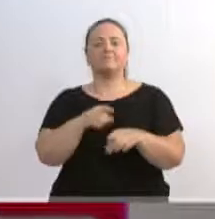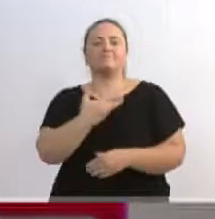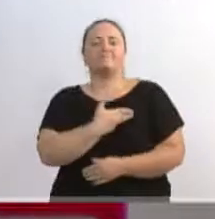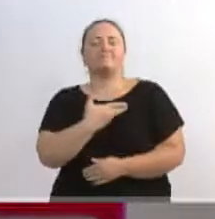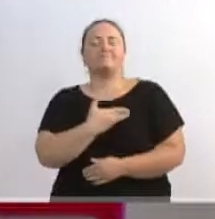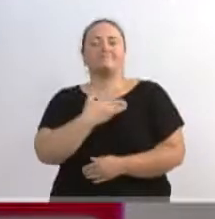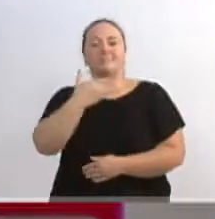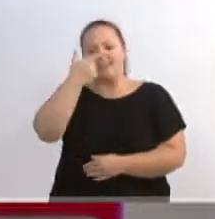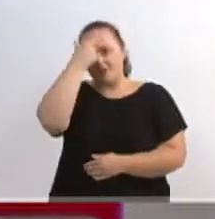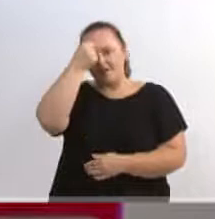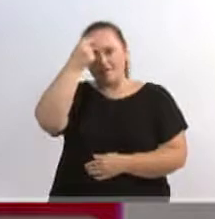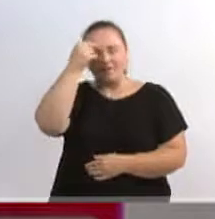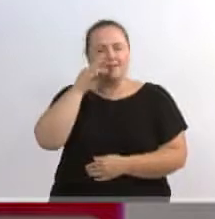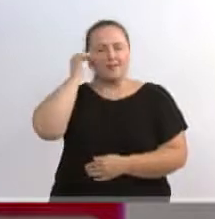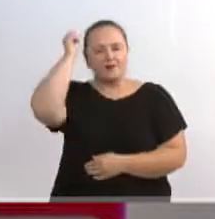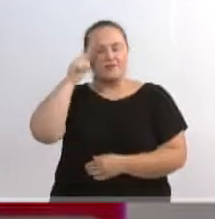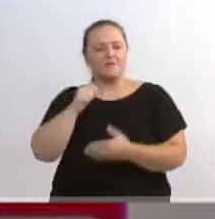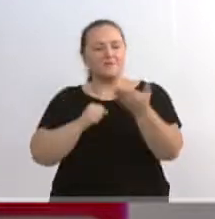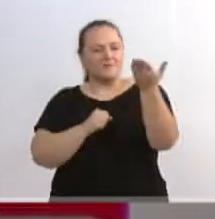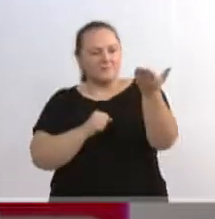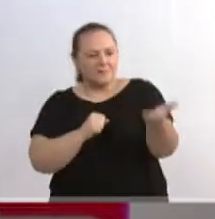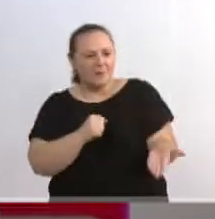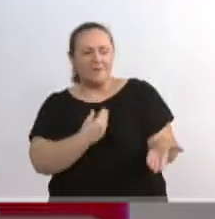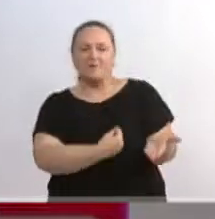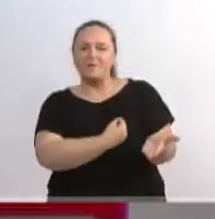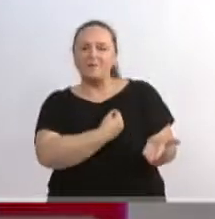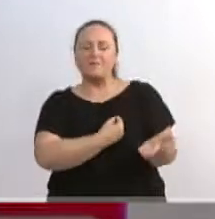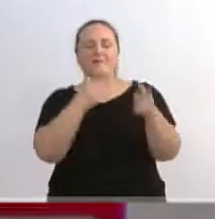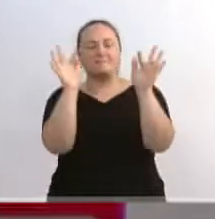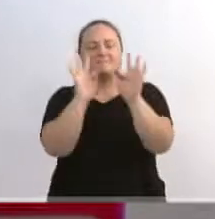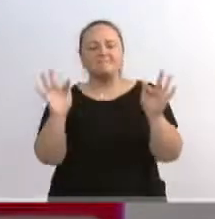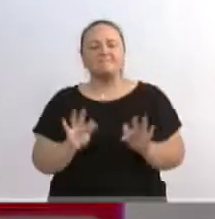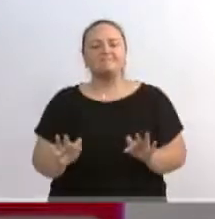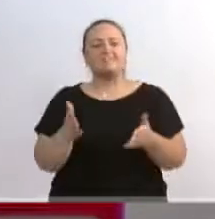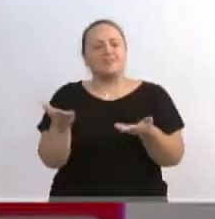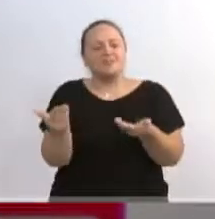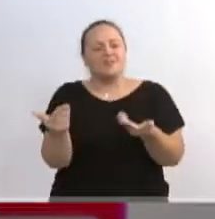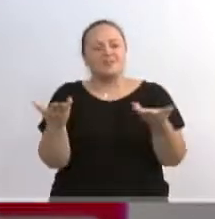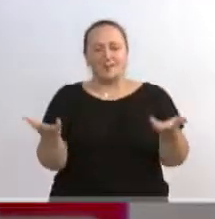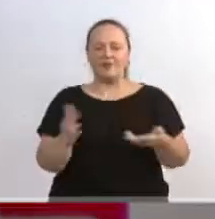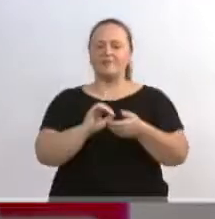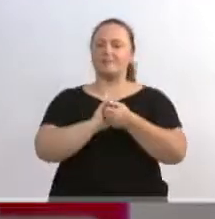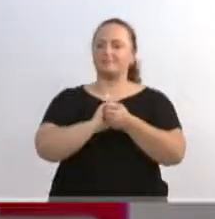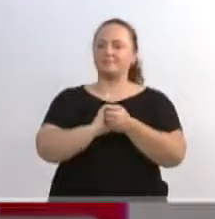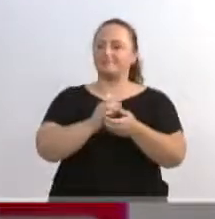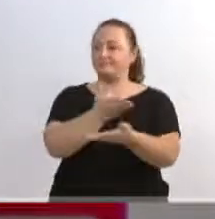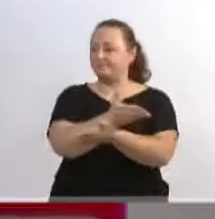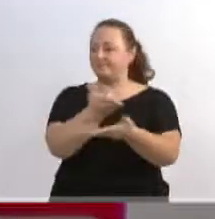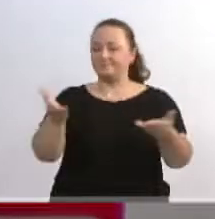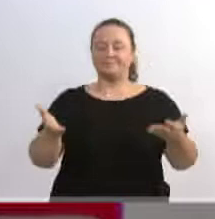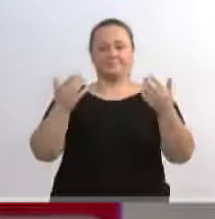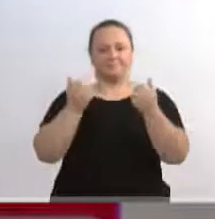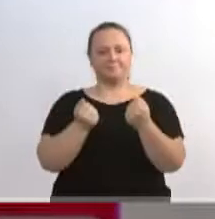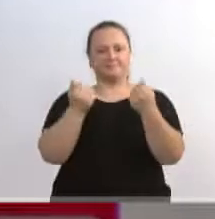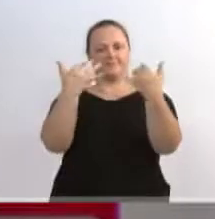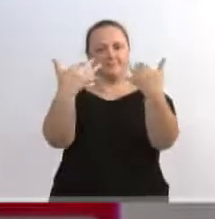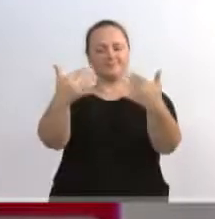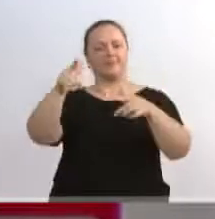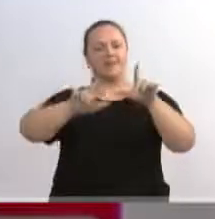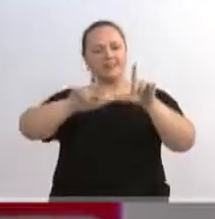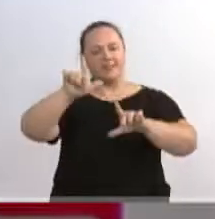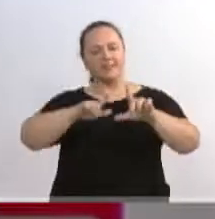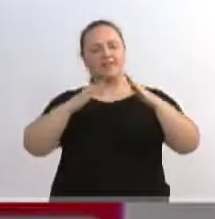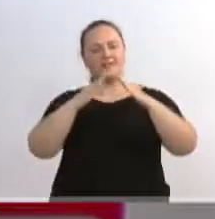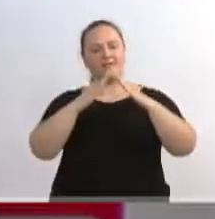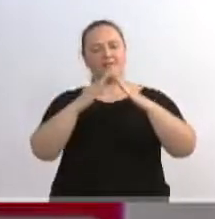da faculdade da FUB. Fico muito feliz com a presença jovem nessa casa. E cumprimento também todos aqueles que nos acompanham através dos canais de comunicação